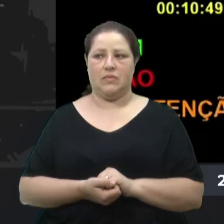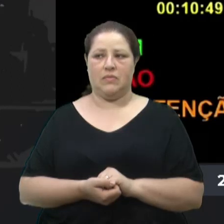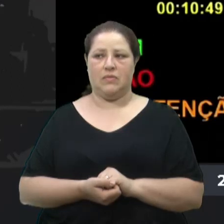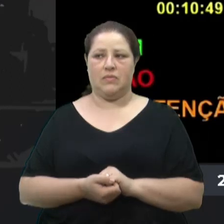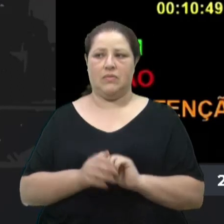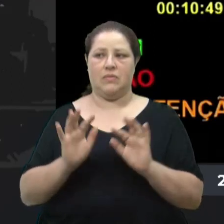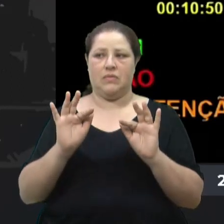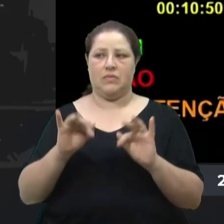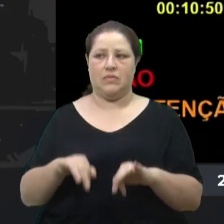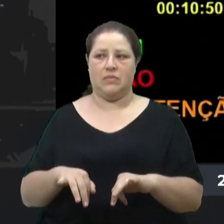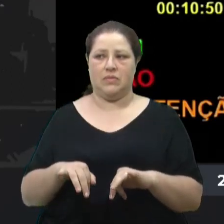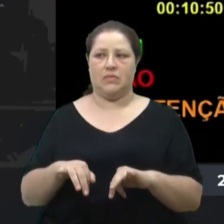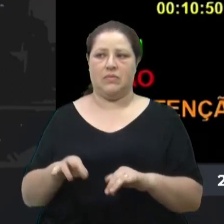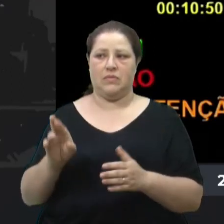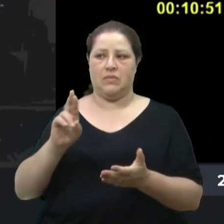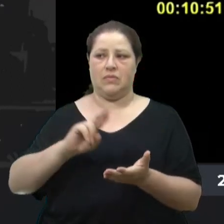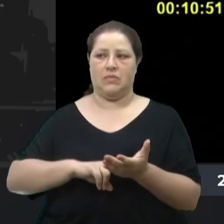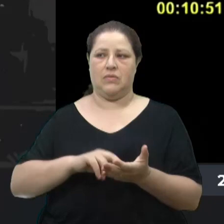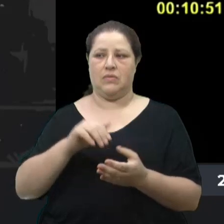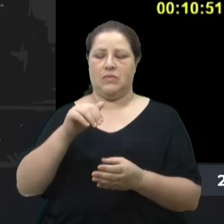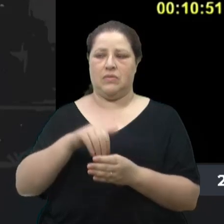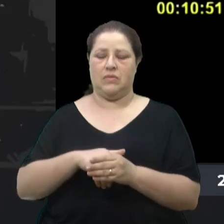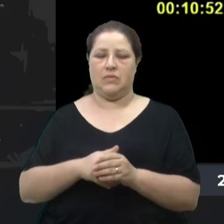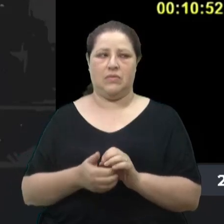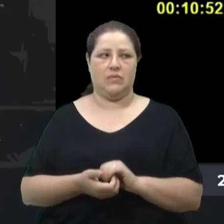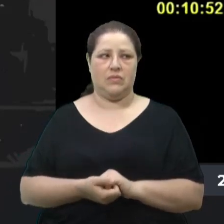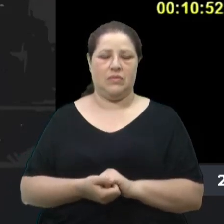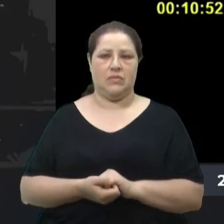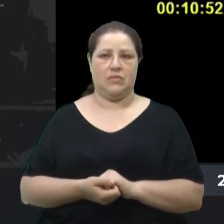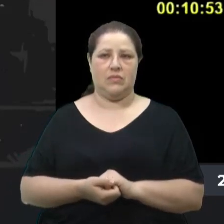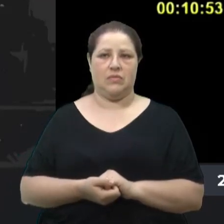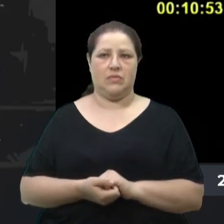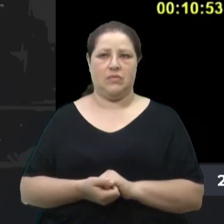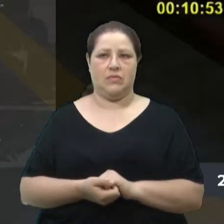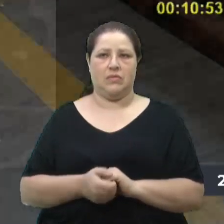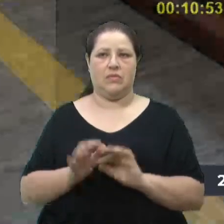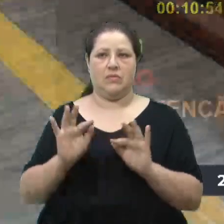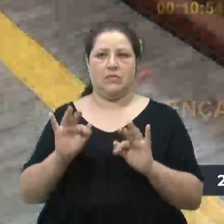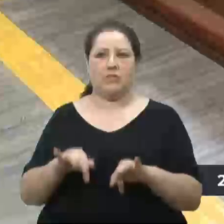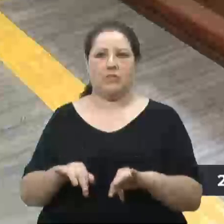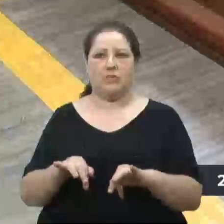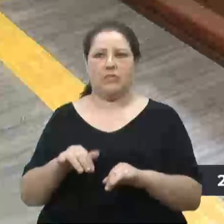Encerrado o registro dos votos. Encerrada a votação.